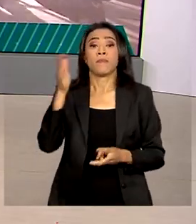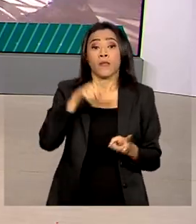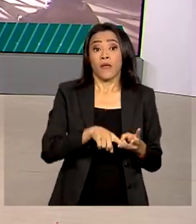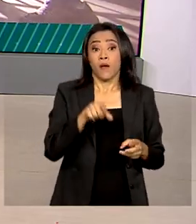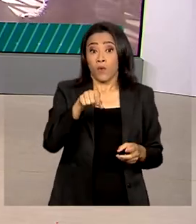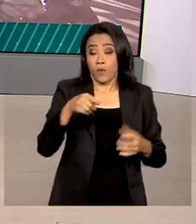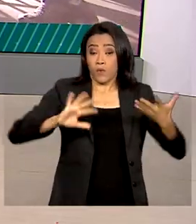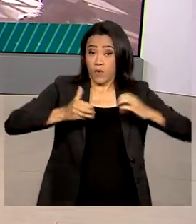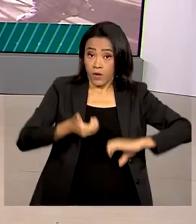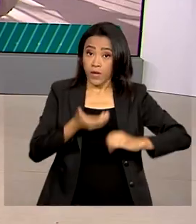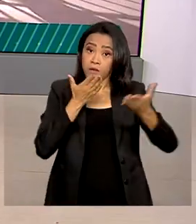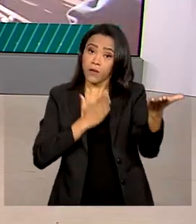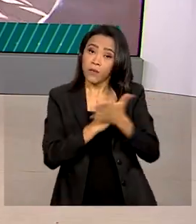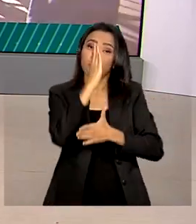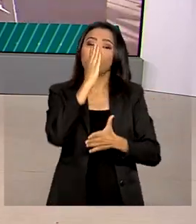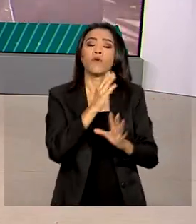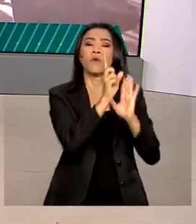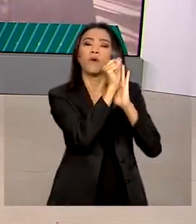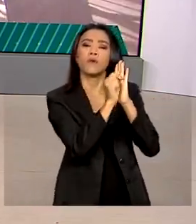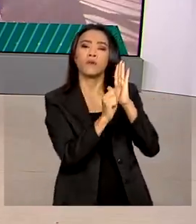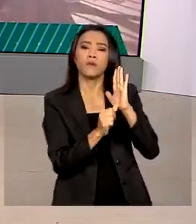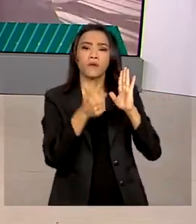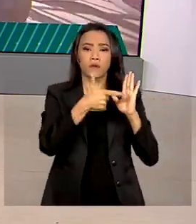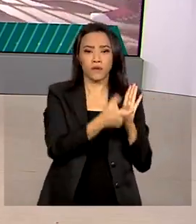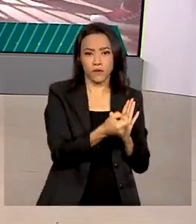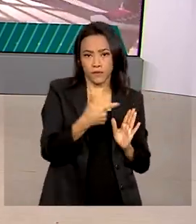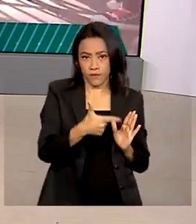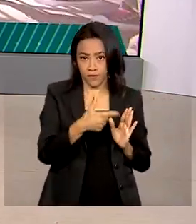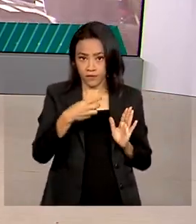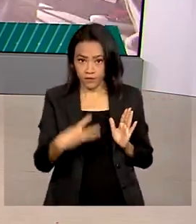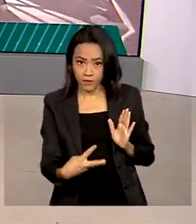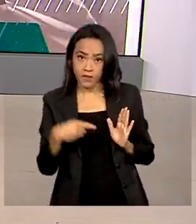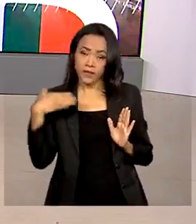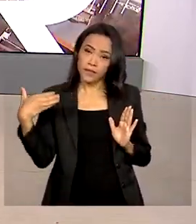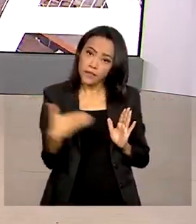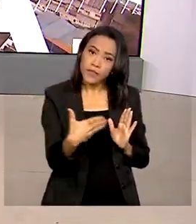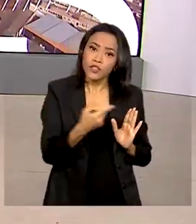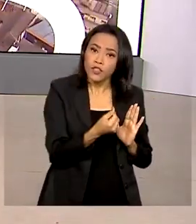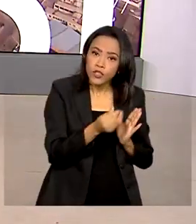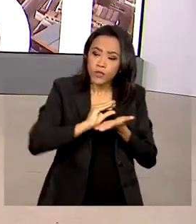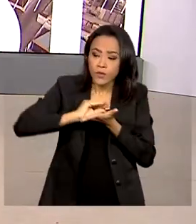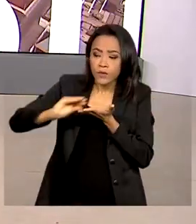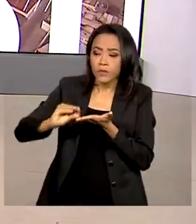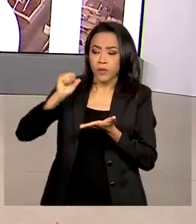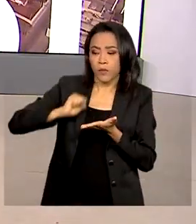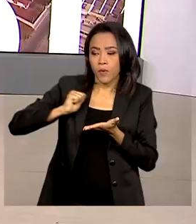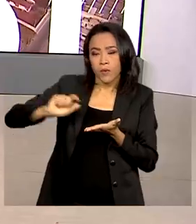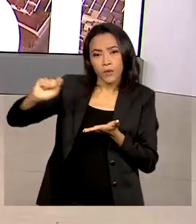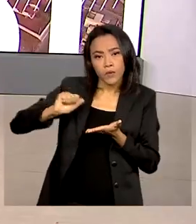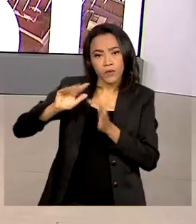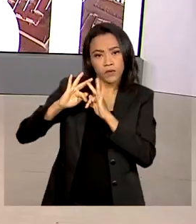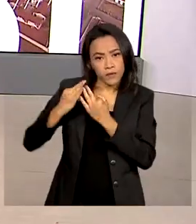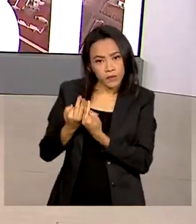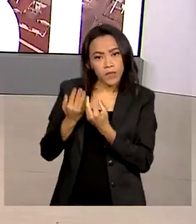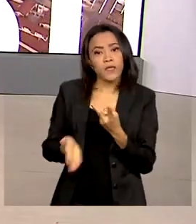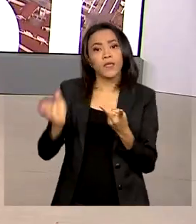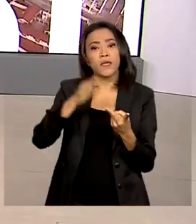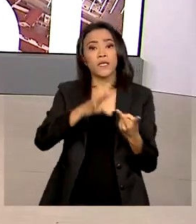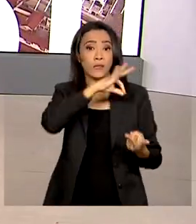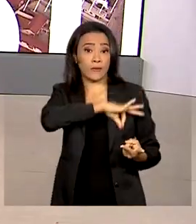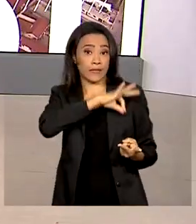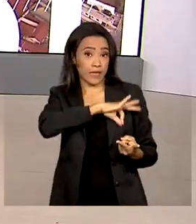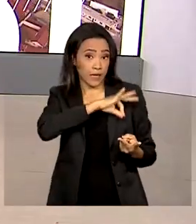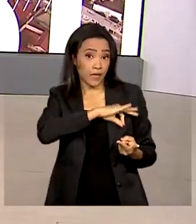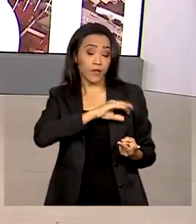orçamento de 2023, incluindo os recursos para o Bolsa Família de R$ 600 e para o salário mínimo